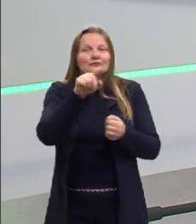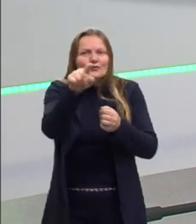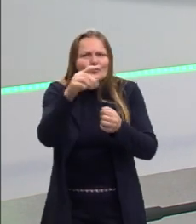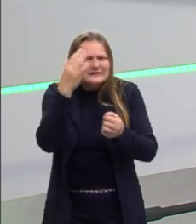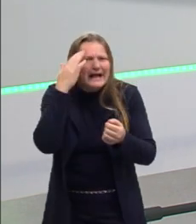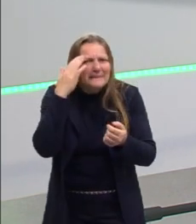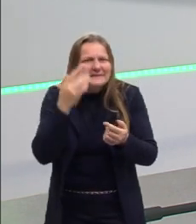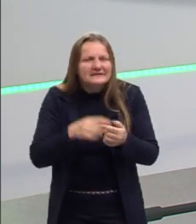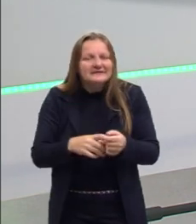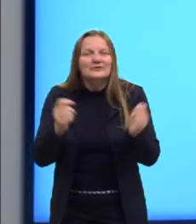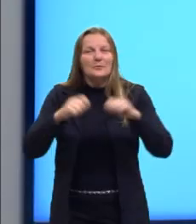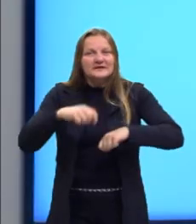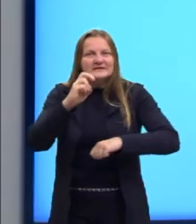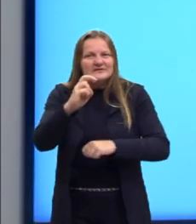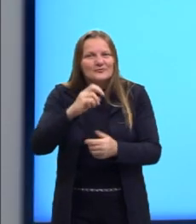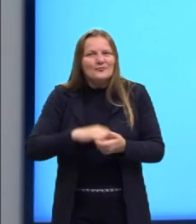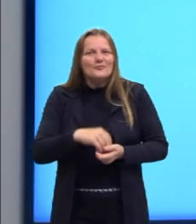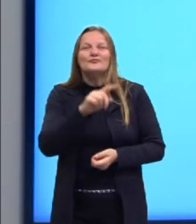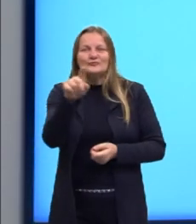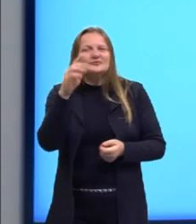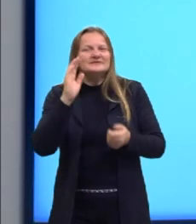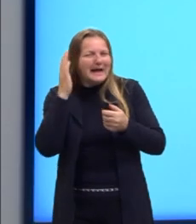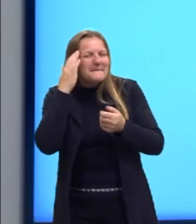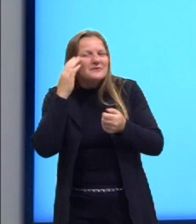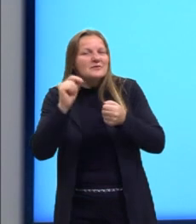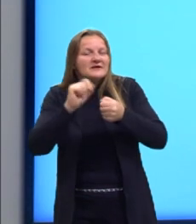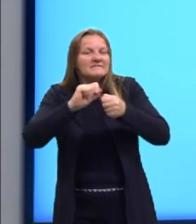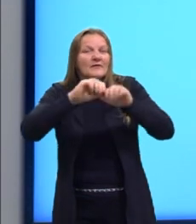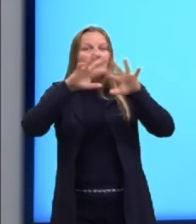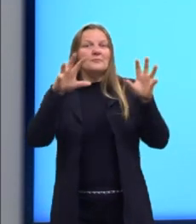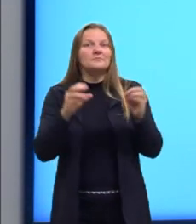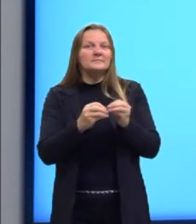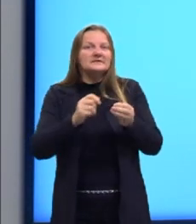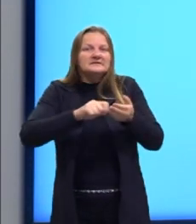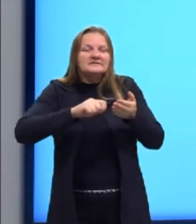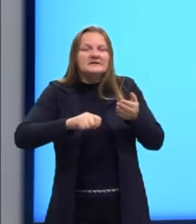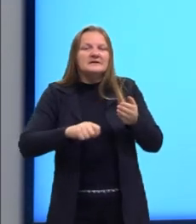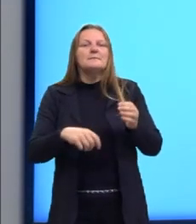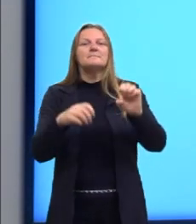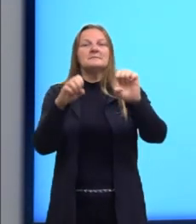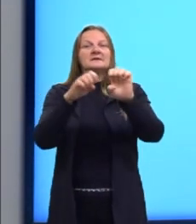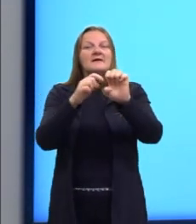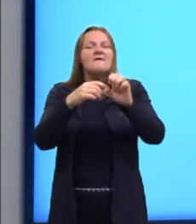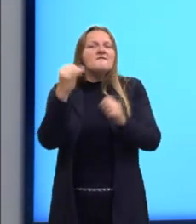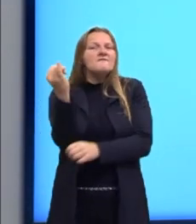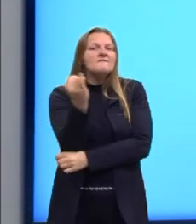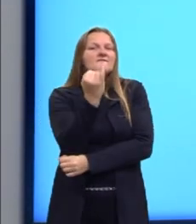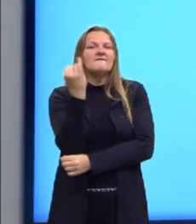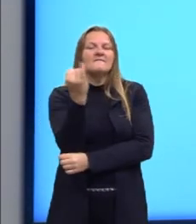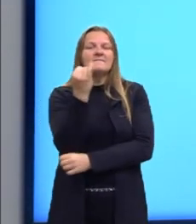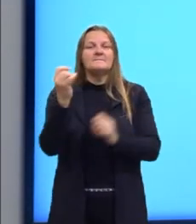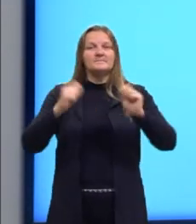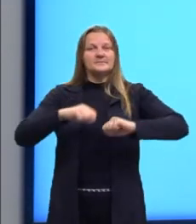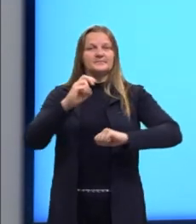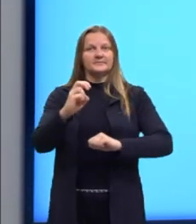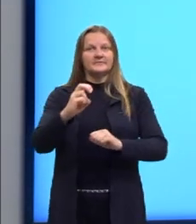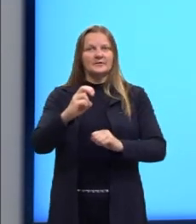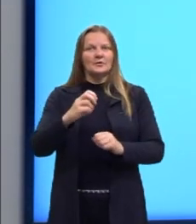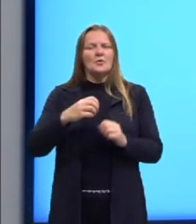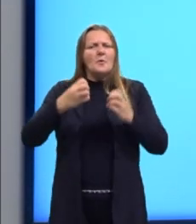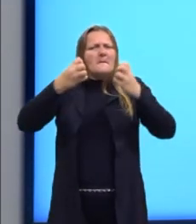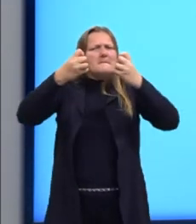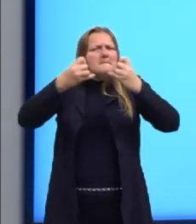Na competência 5, elementos fundamentais para que a competência 5